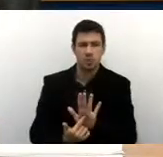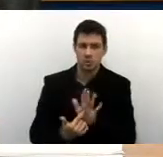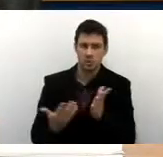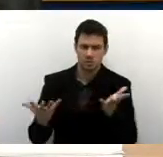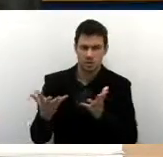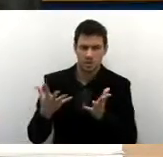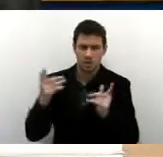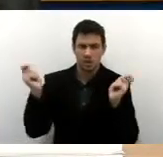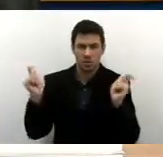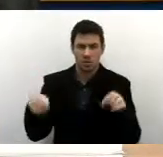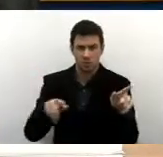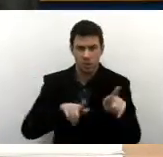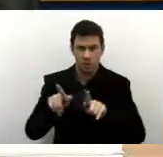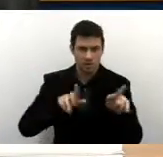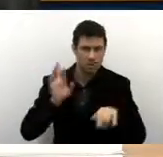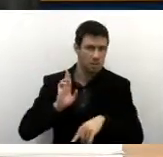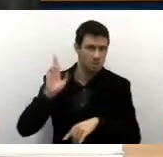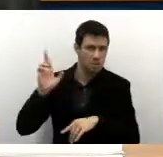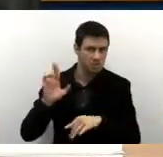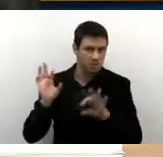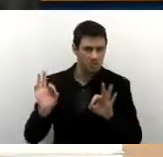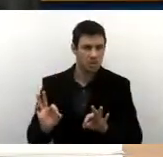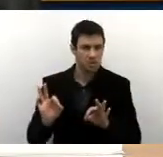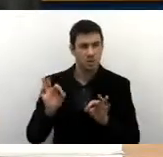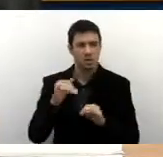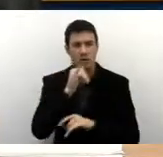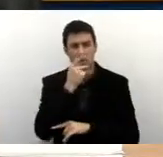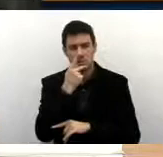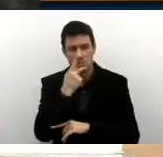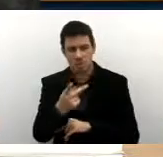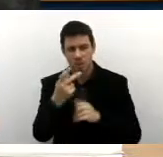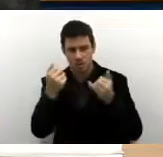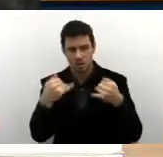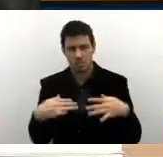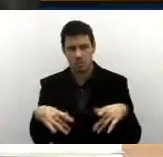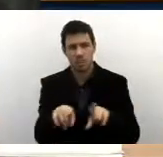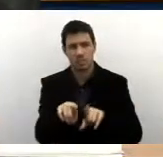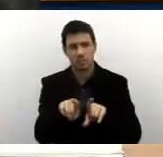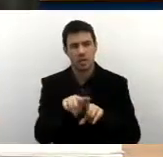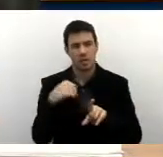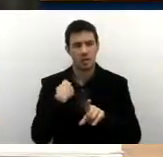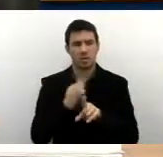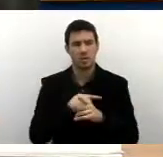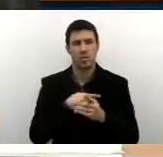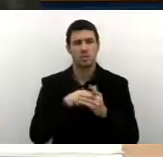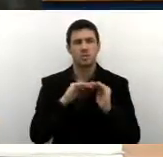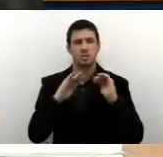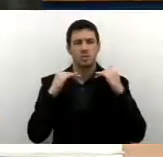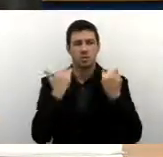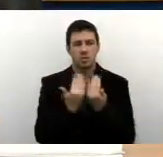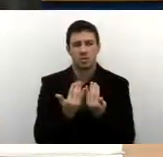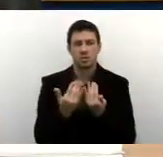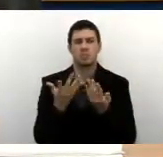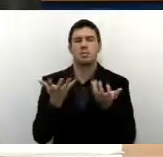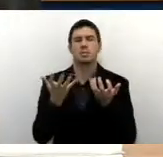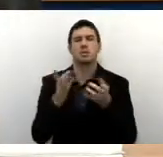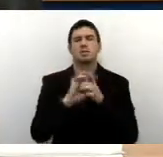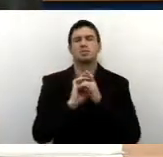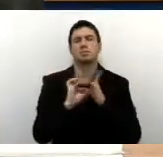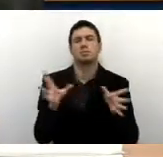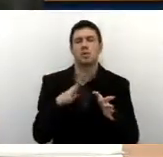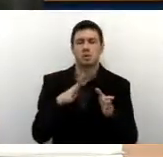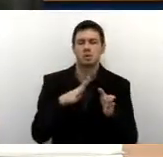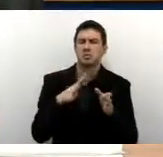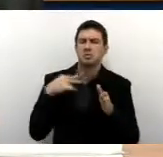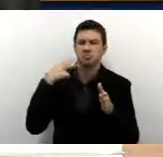competência e responsabilidade do senhor. Dizer também que essa casa está disposta a corroborar no que for preciso e pode contar com os nobres vereadores